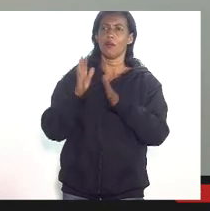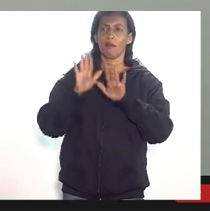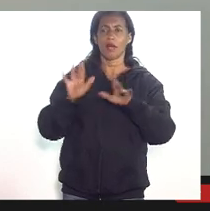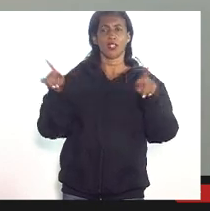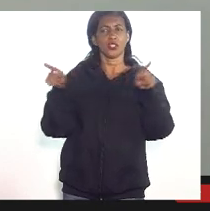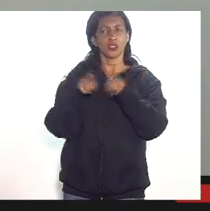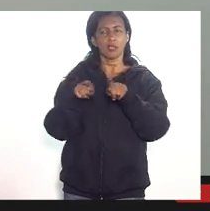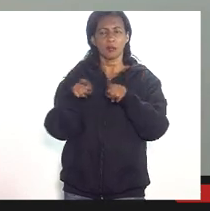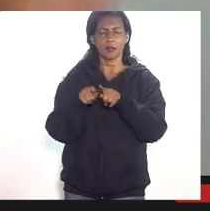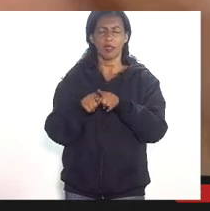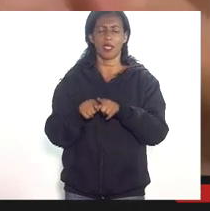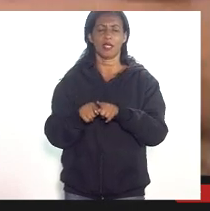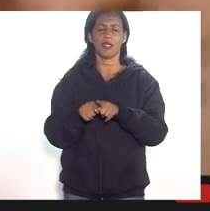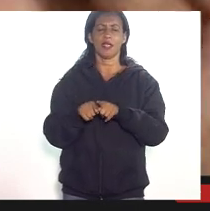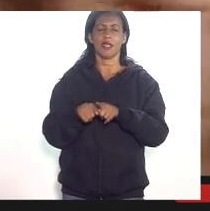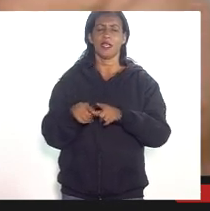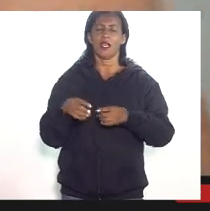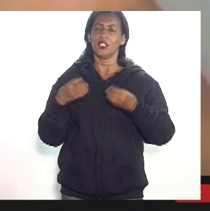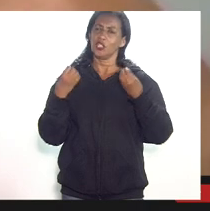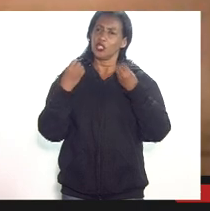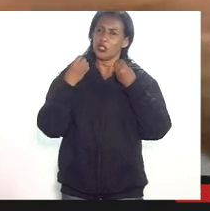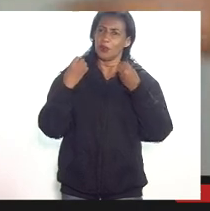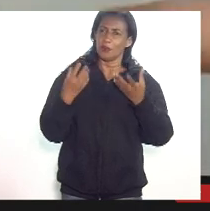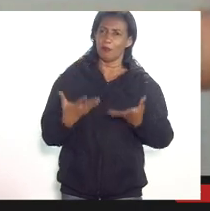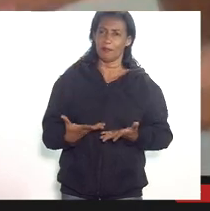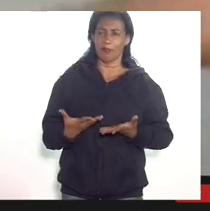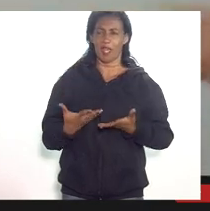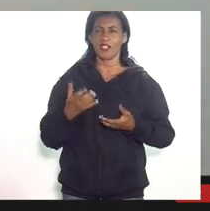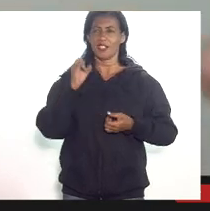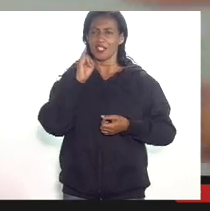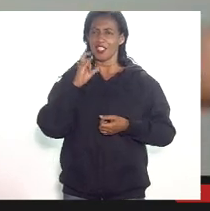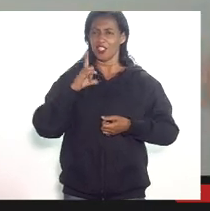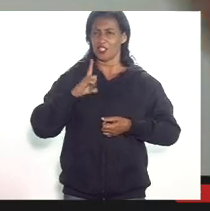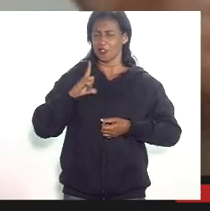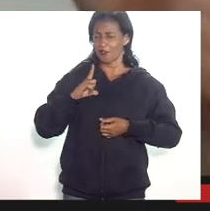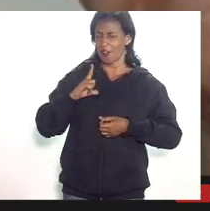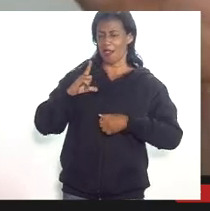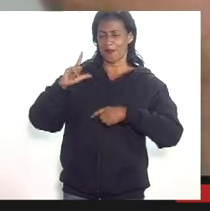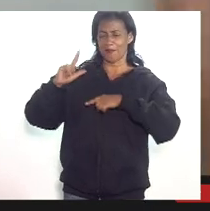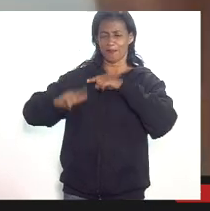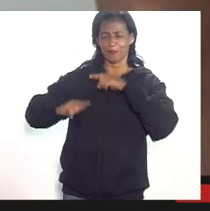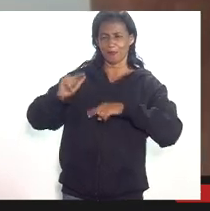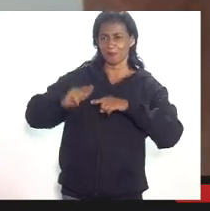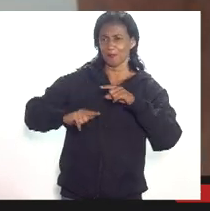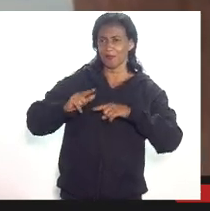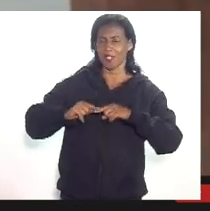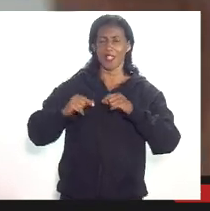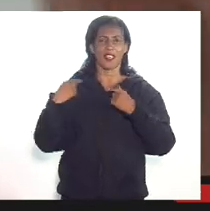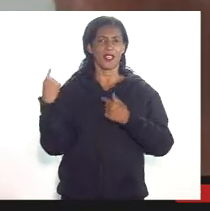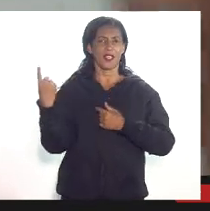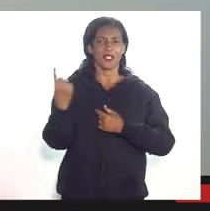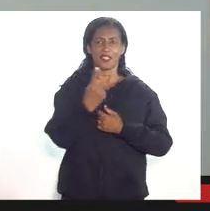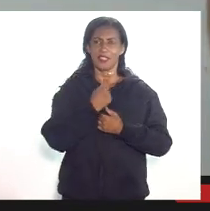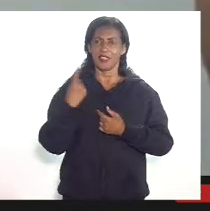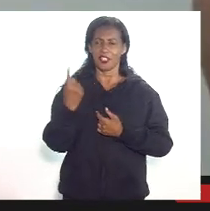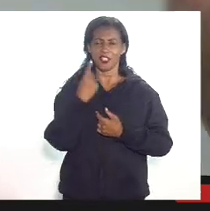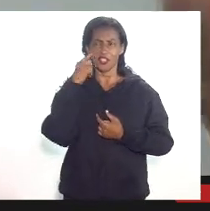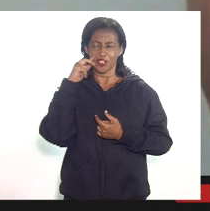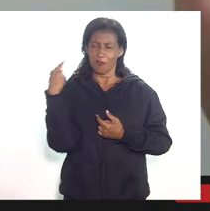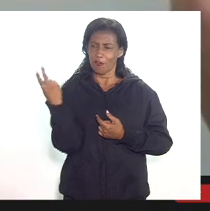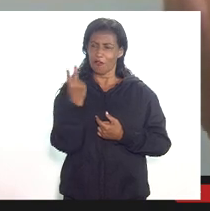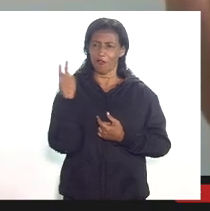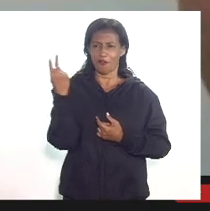apelamos assim né eu quero apelar no bom sentido de haver um instrumento normativo para se a gente configurou que existe um valor